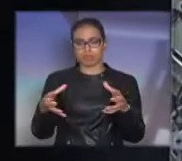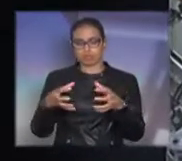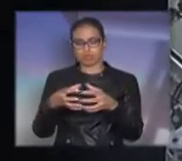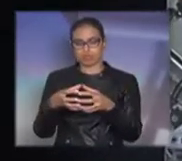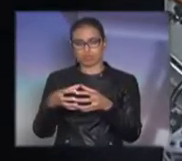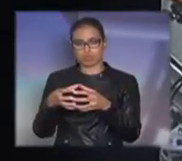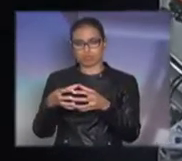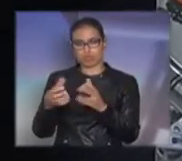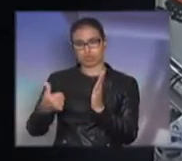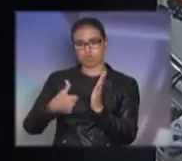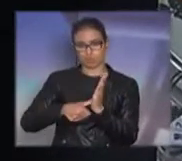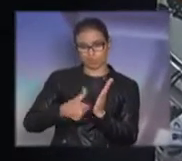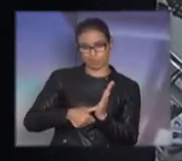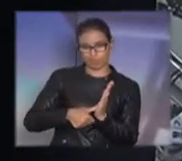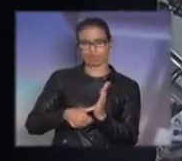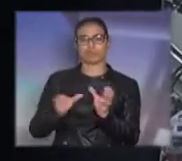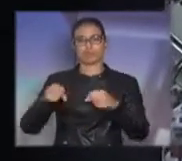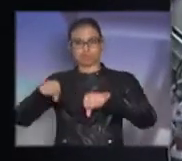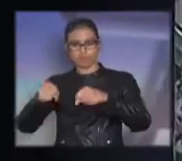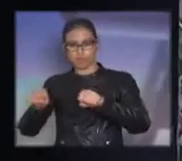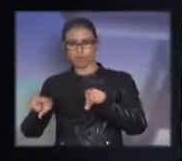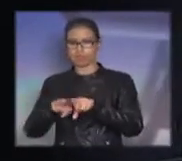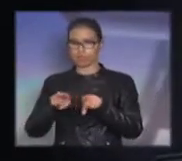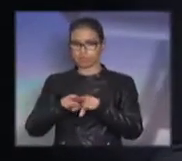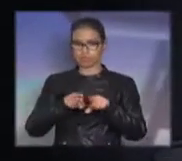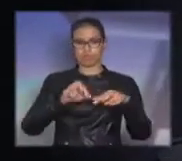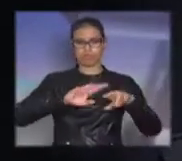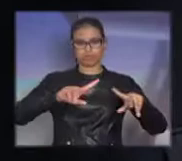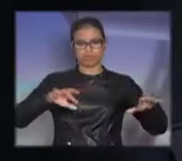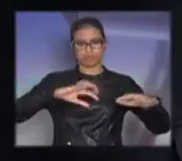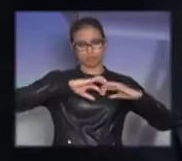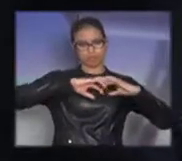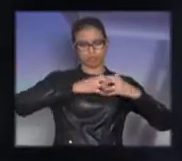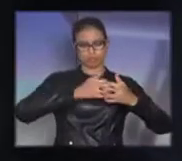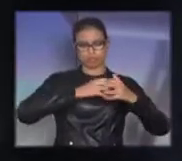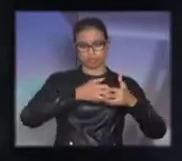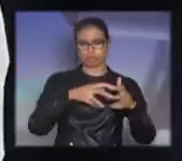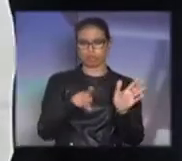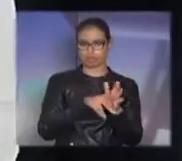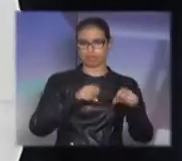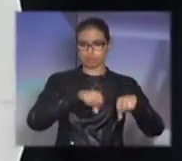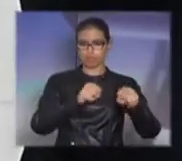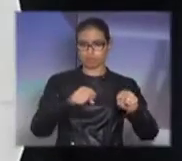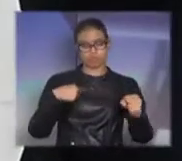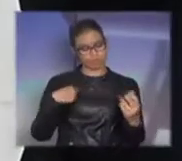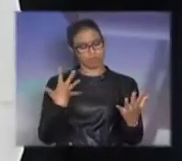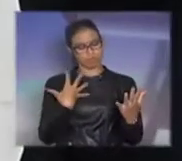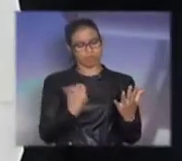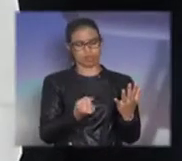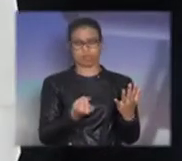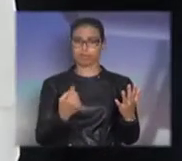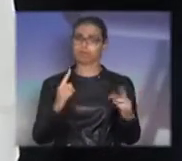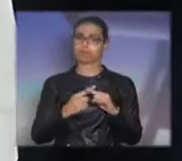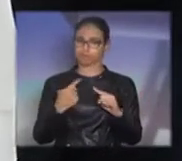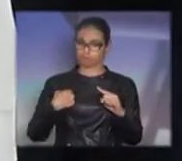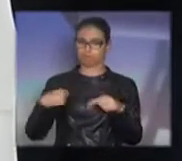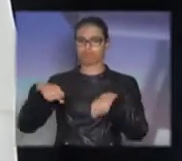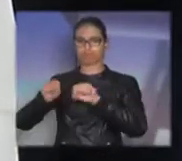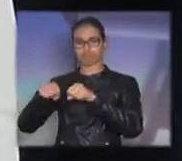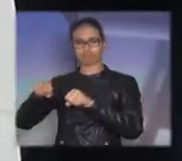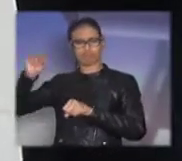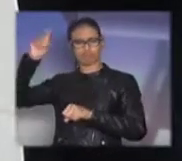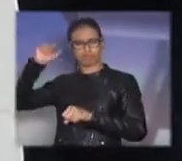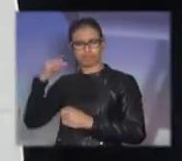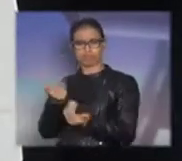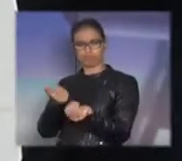e equipamentos e tudo mais que fala do motociclismo. E é uma causa que eu abracei aqui, porque eu sou motociclista desde quando eu era